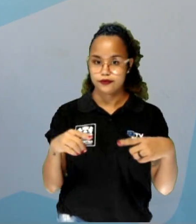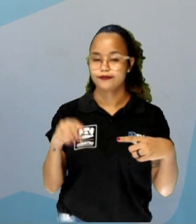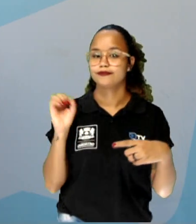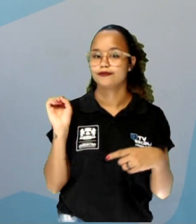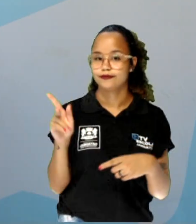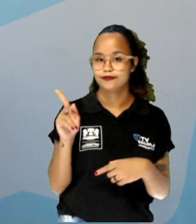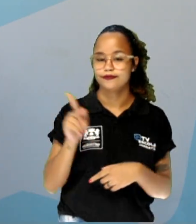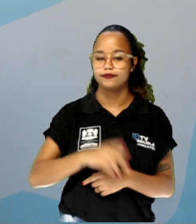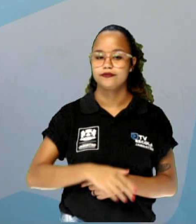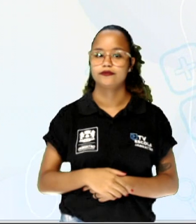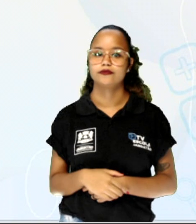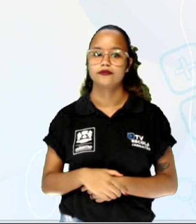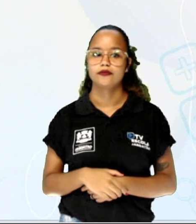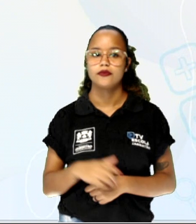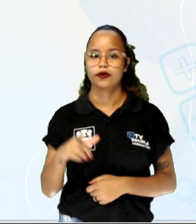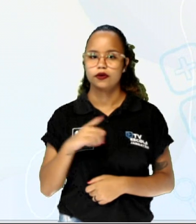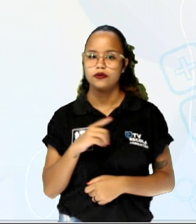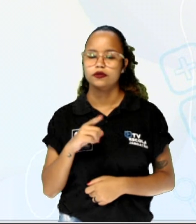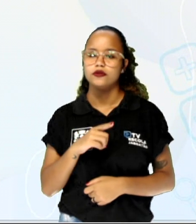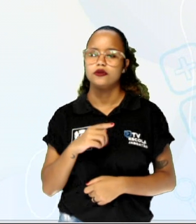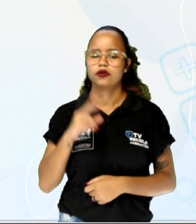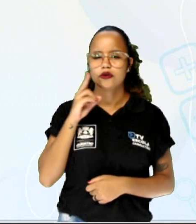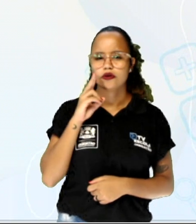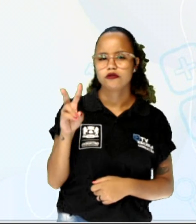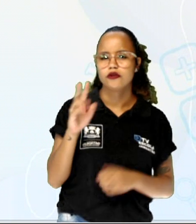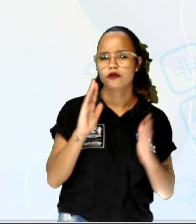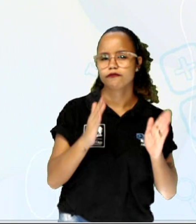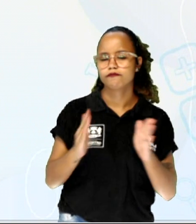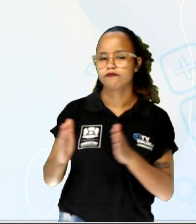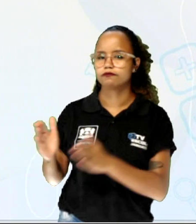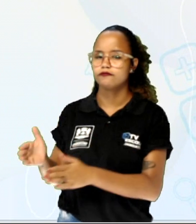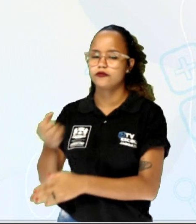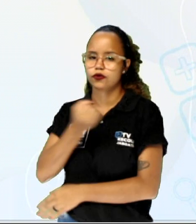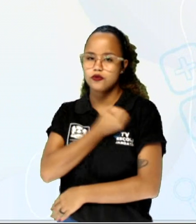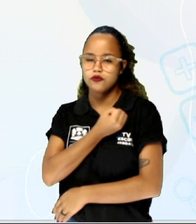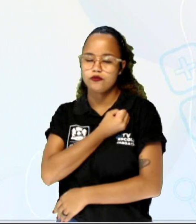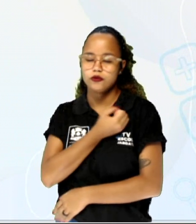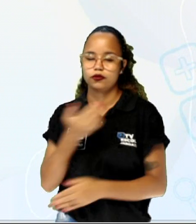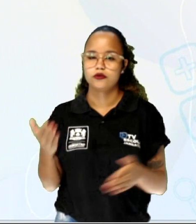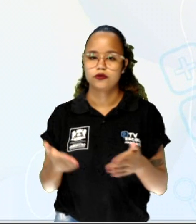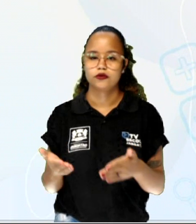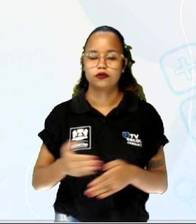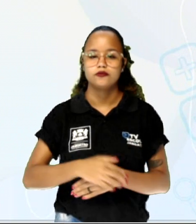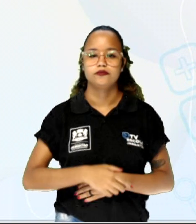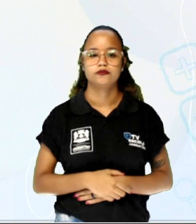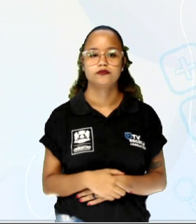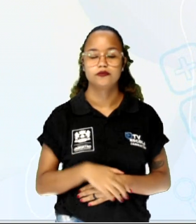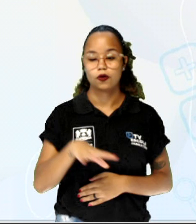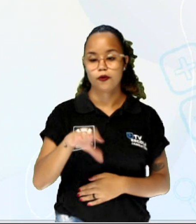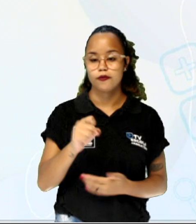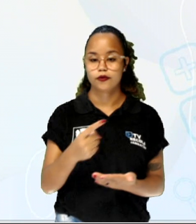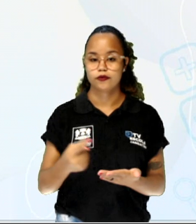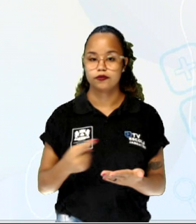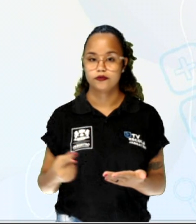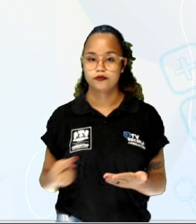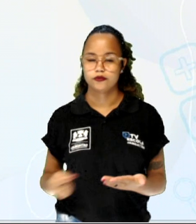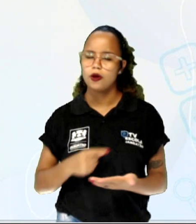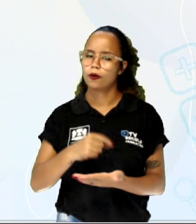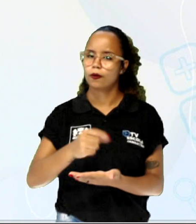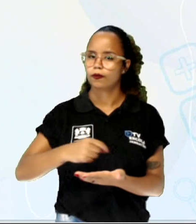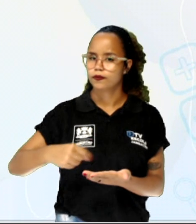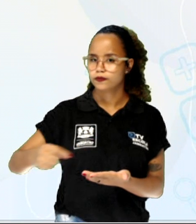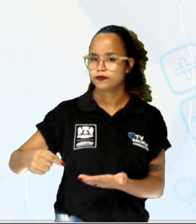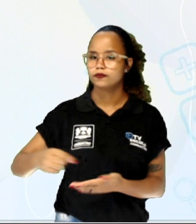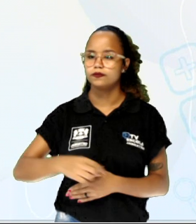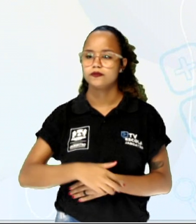tá certo? Então a gente vai deixar aí, Considere a sequência numérica abaixo. Então já pega aí o caderninho para anotar,